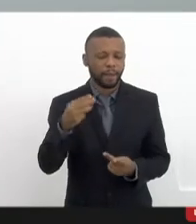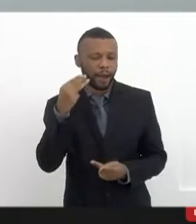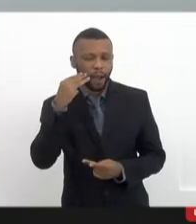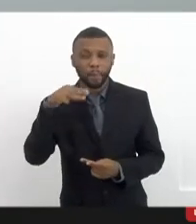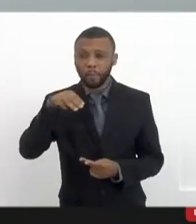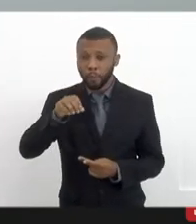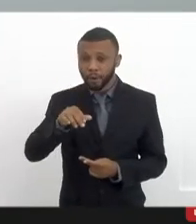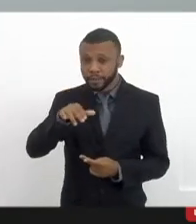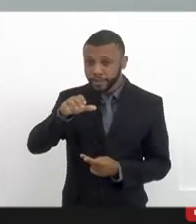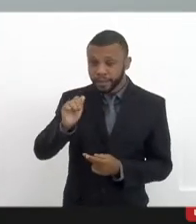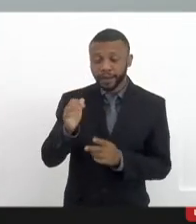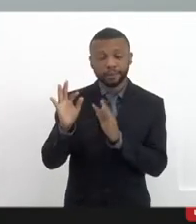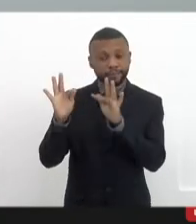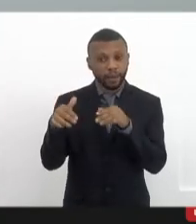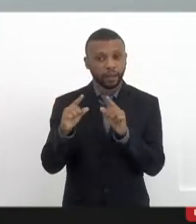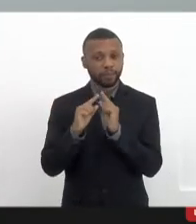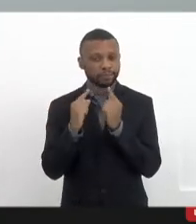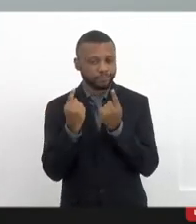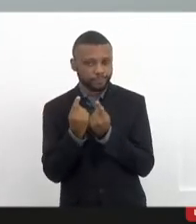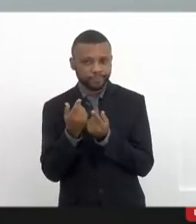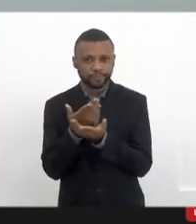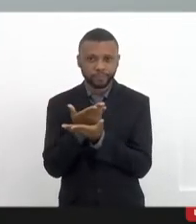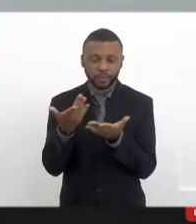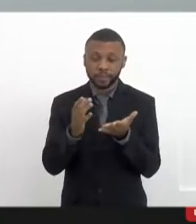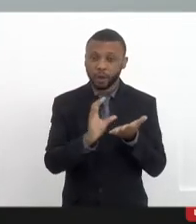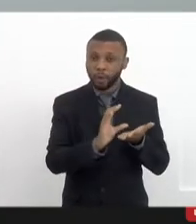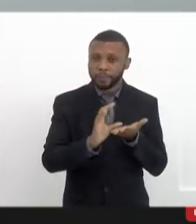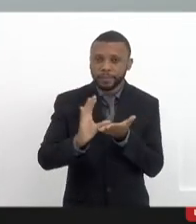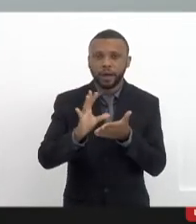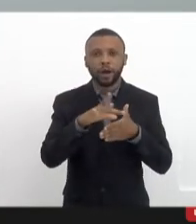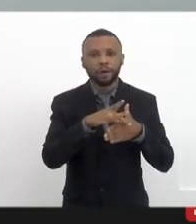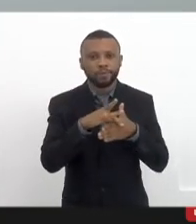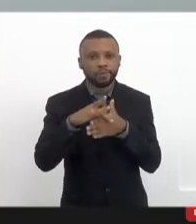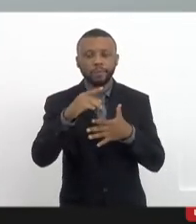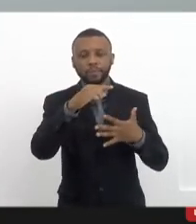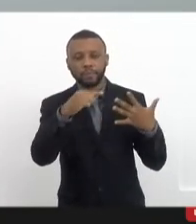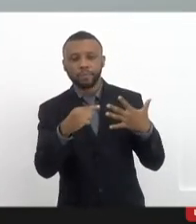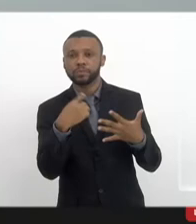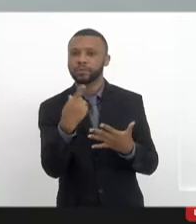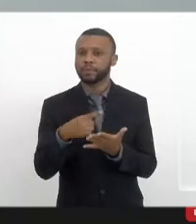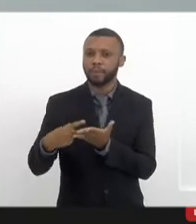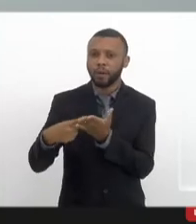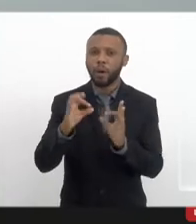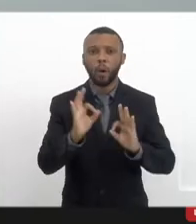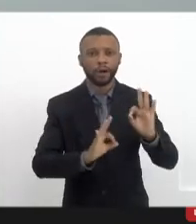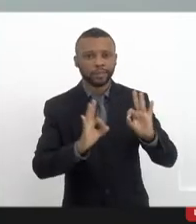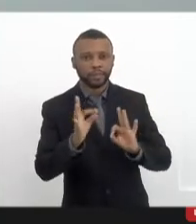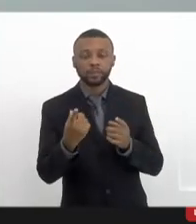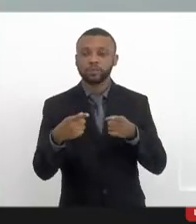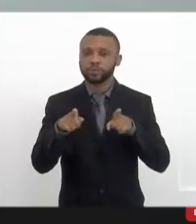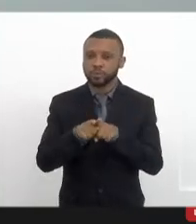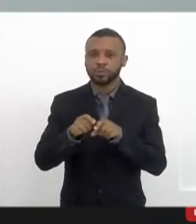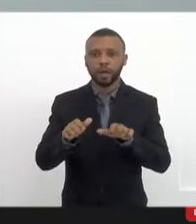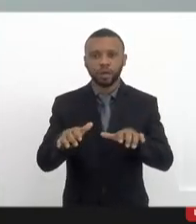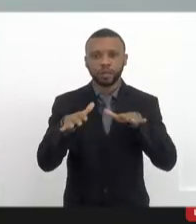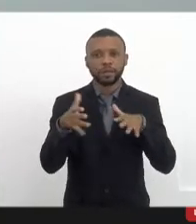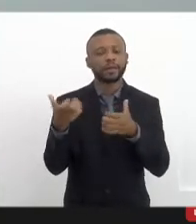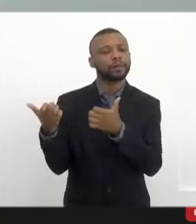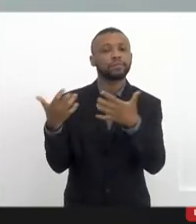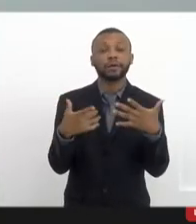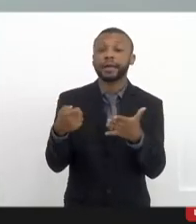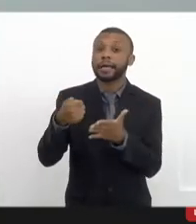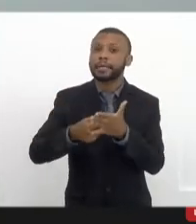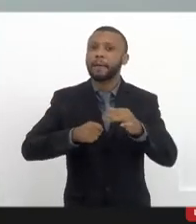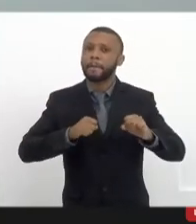audiência. As nossas comissões e frente aqui estamos organizando juntos essa audiência. e eu quero dizer que essa é uma luta